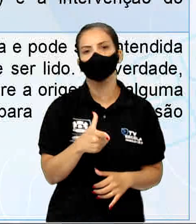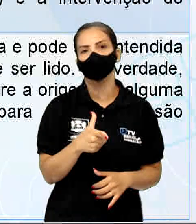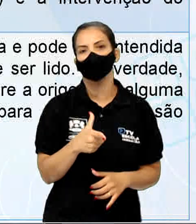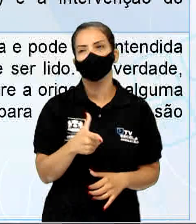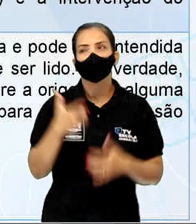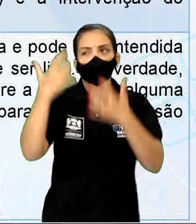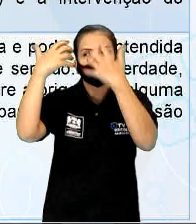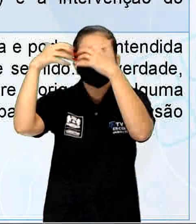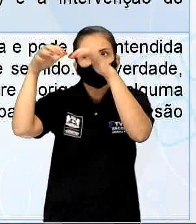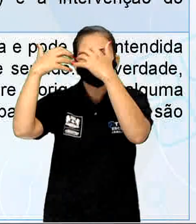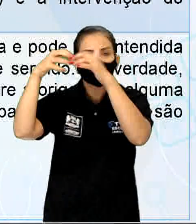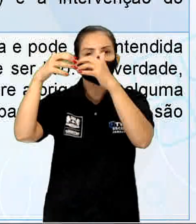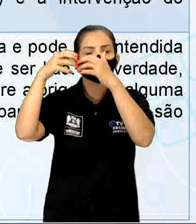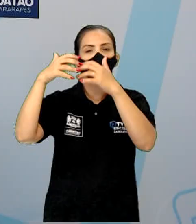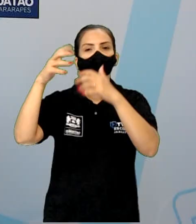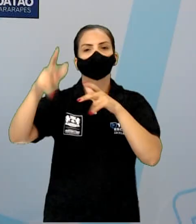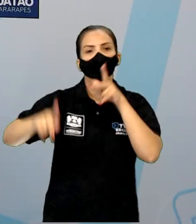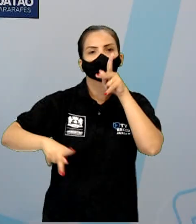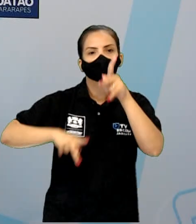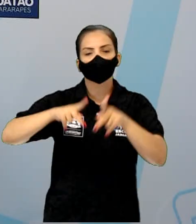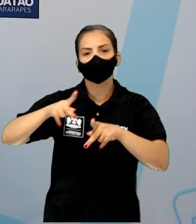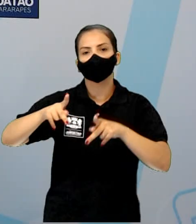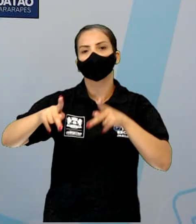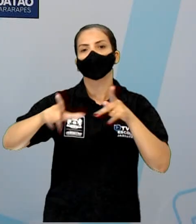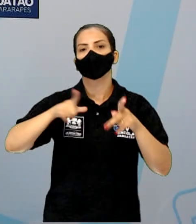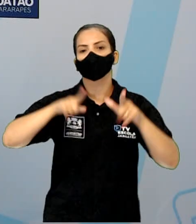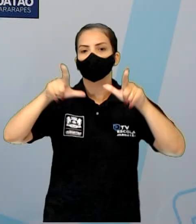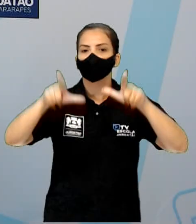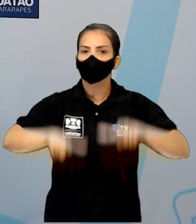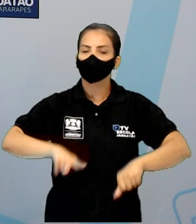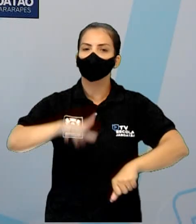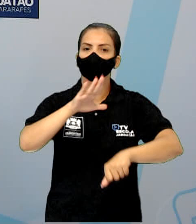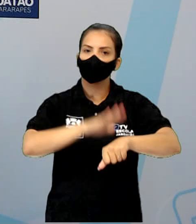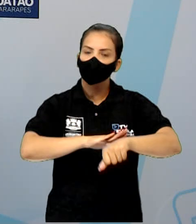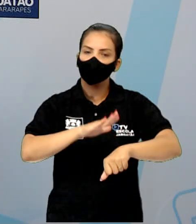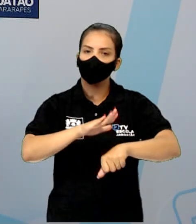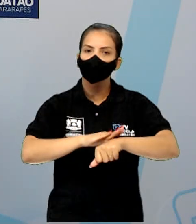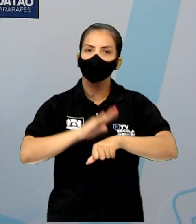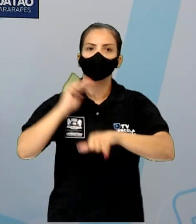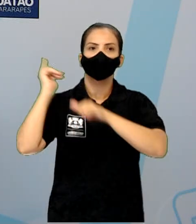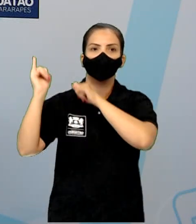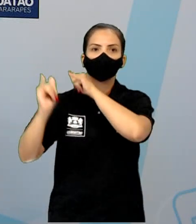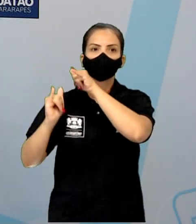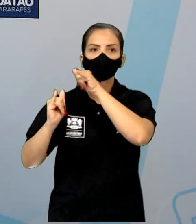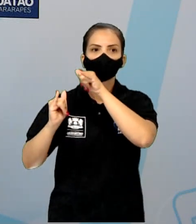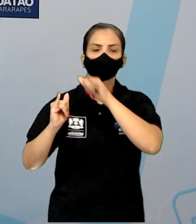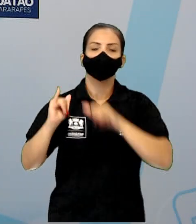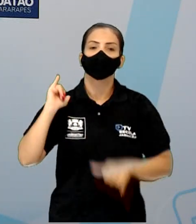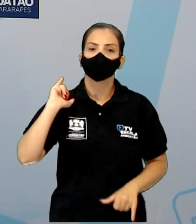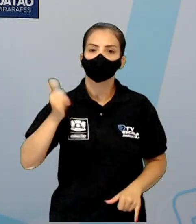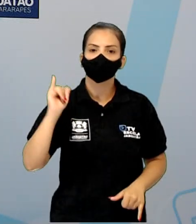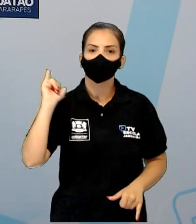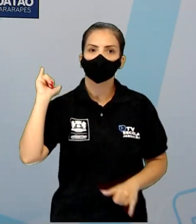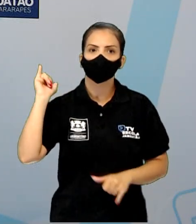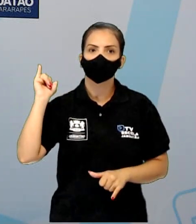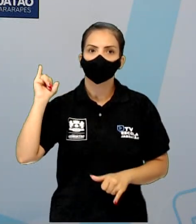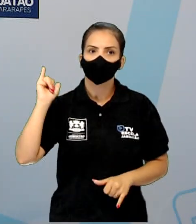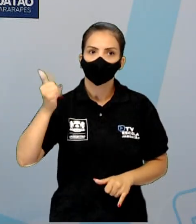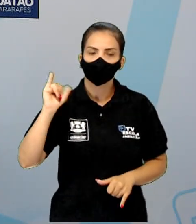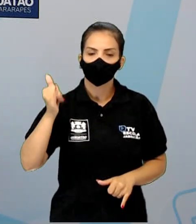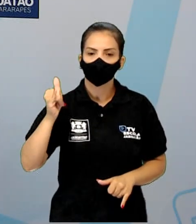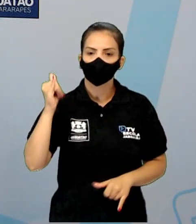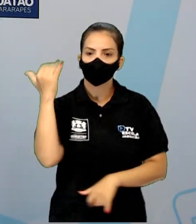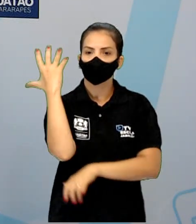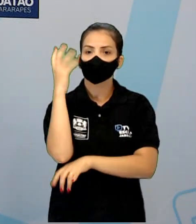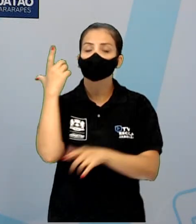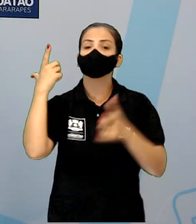localização espacial e temporal. No conto do Baobá, a gente sabia onde acontecia, no continente africano. Esse conto que eu acabei de ler, você sabe